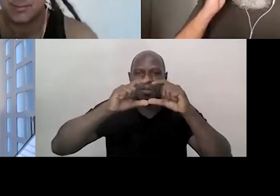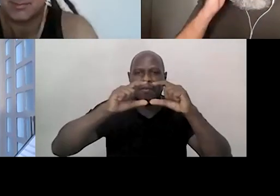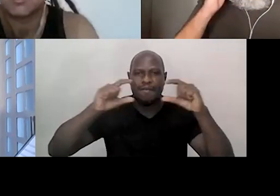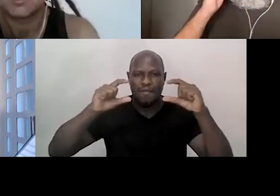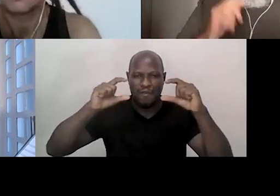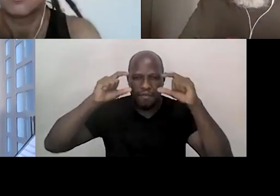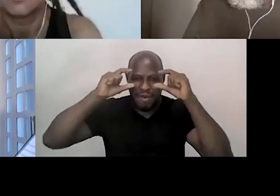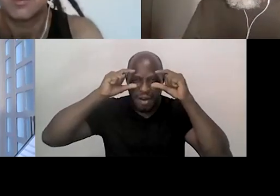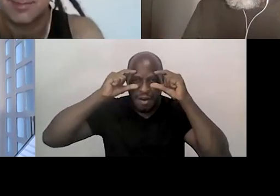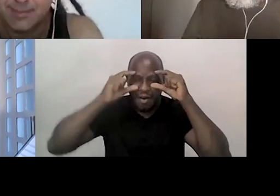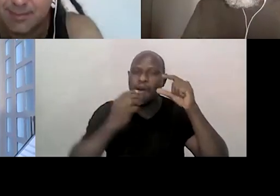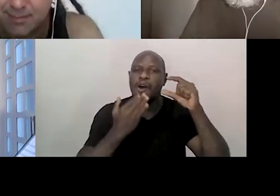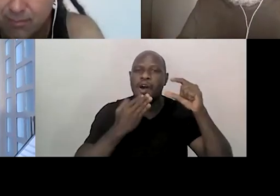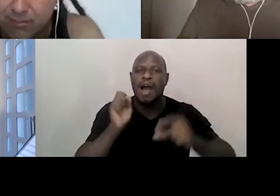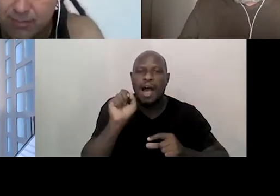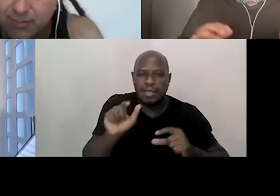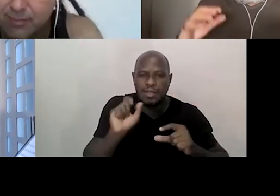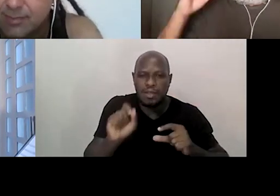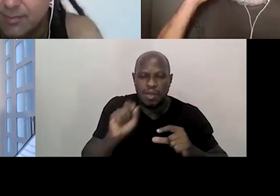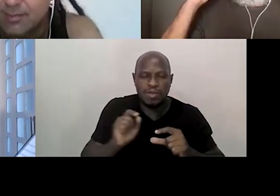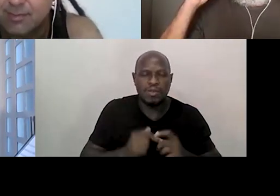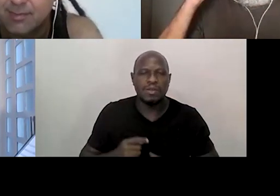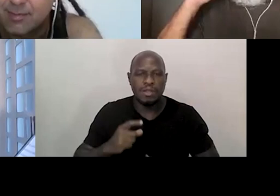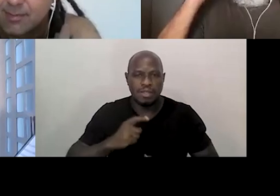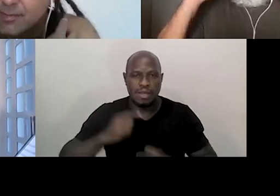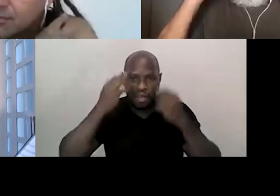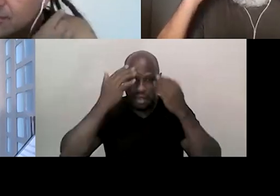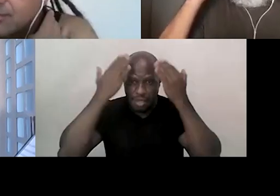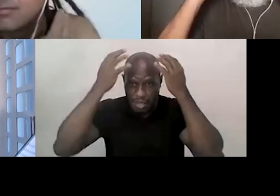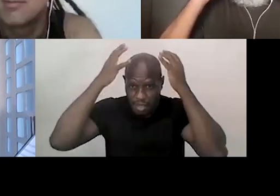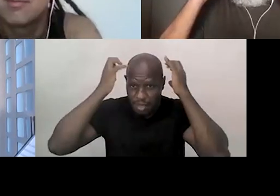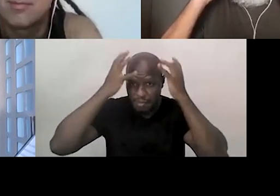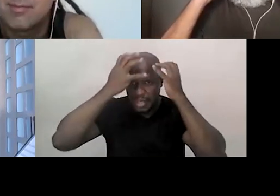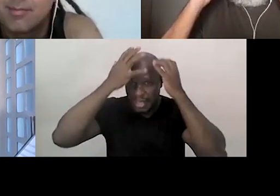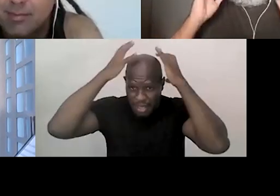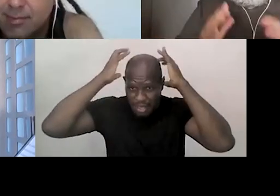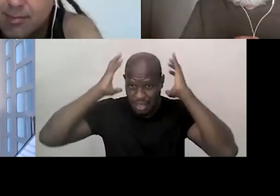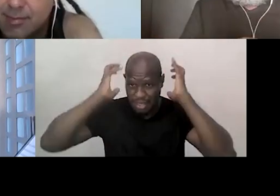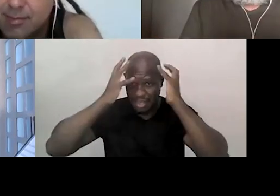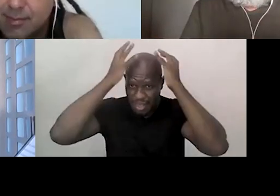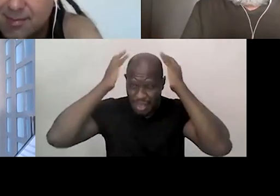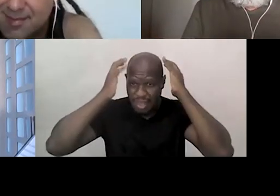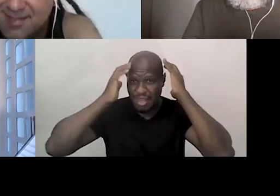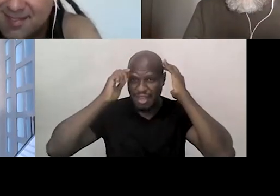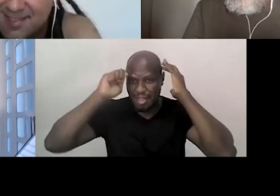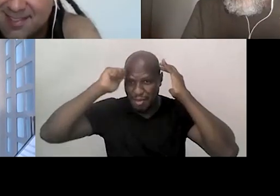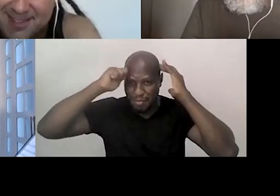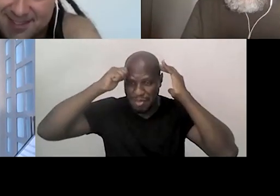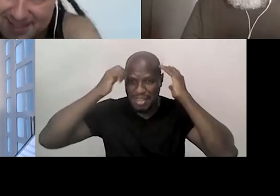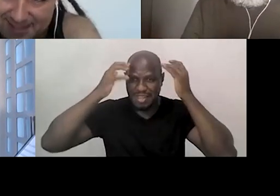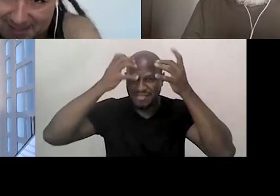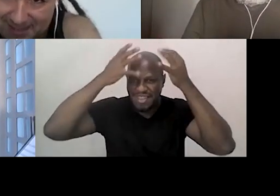cor azul, tenho cabelos pretos um pouco assanhados, estão crescendo,